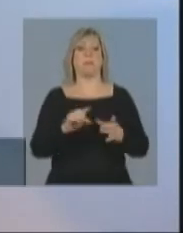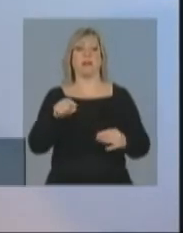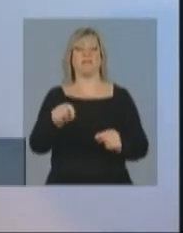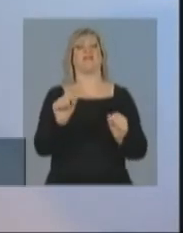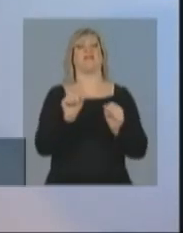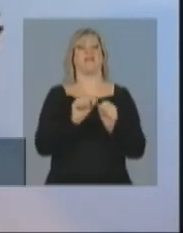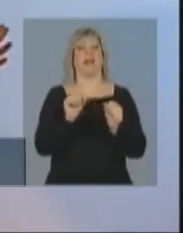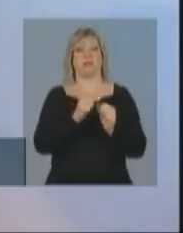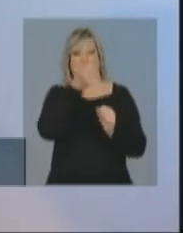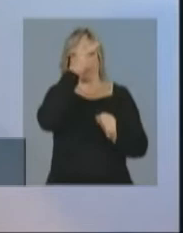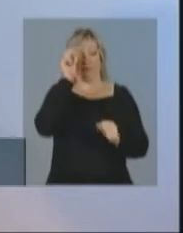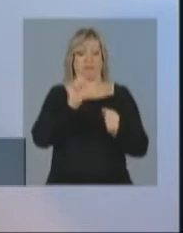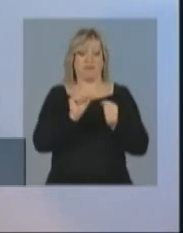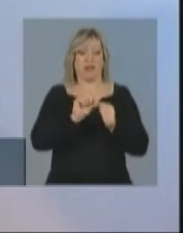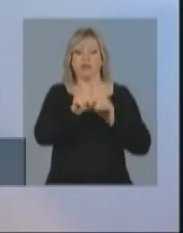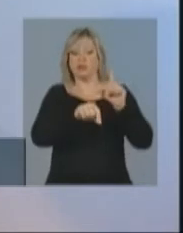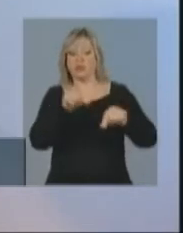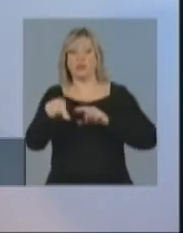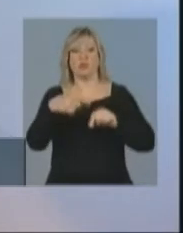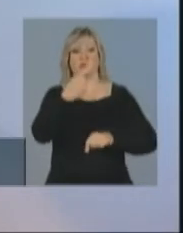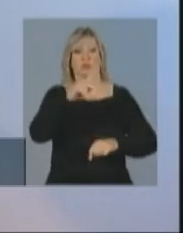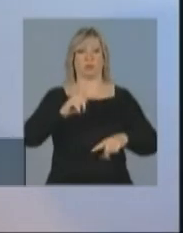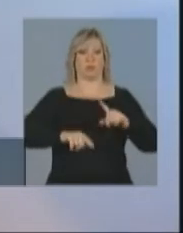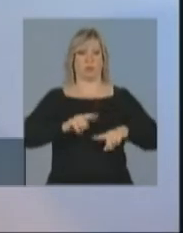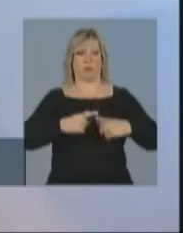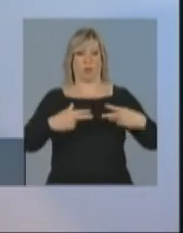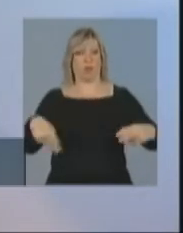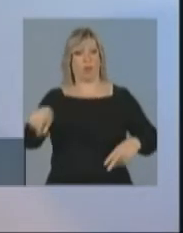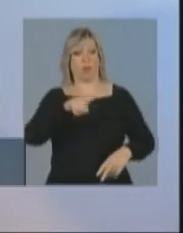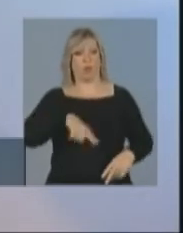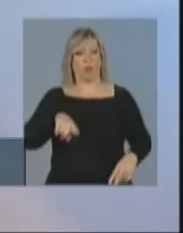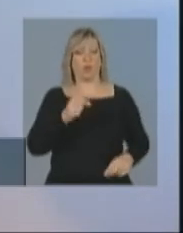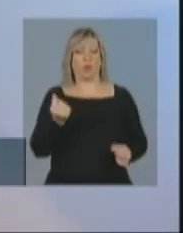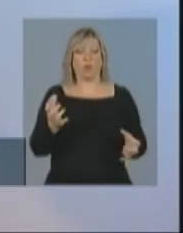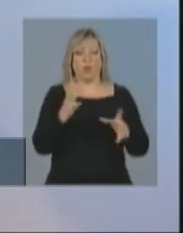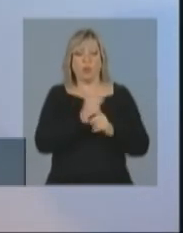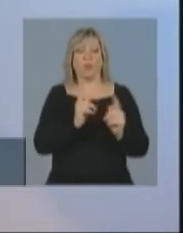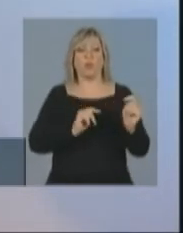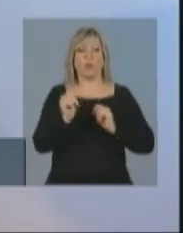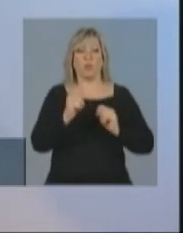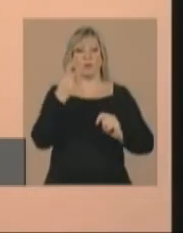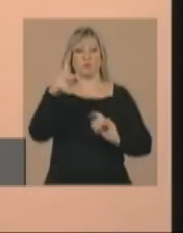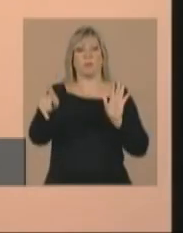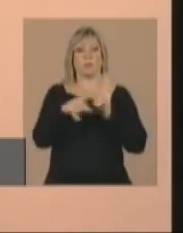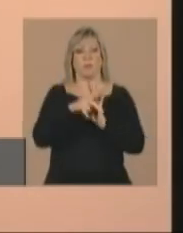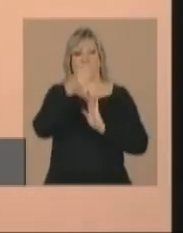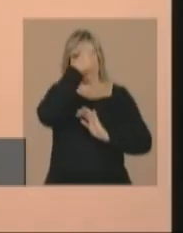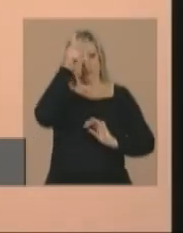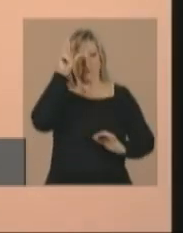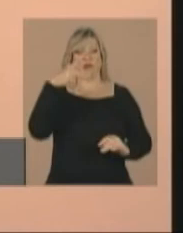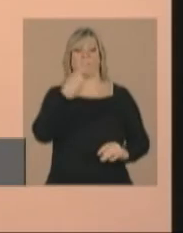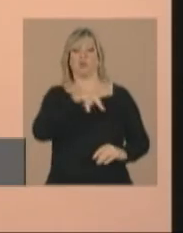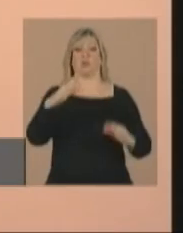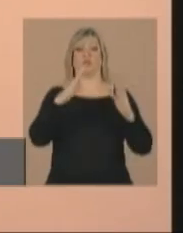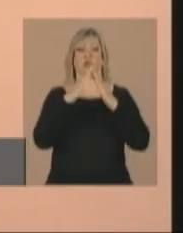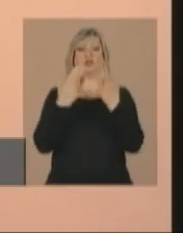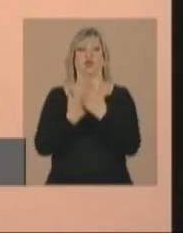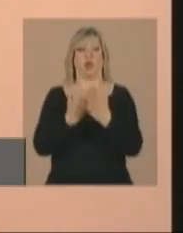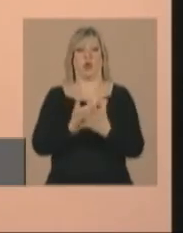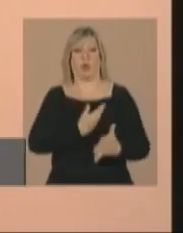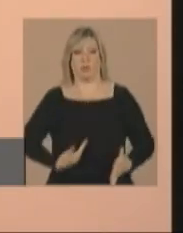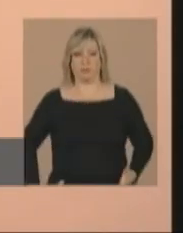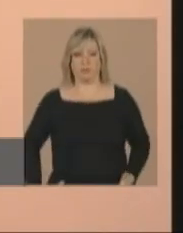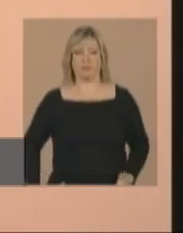a escolha dos seus produtos, que ele customize a escolha para a sua prefeitura, para as suas escolas municipais